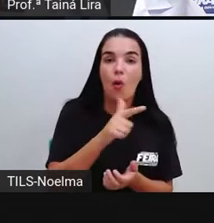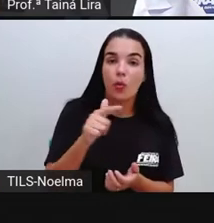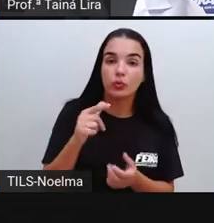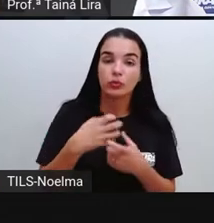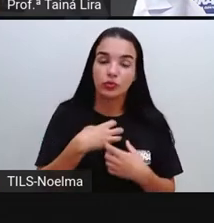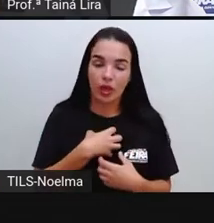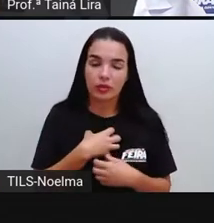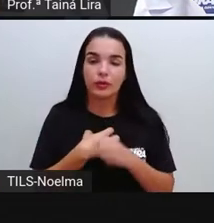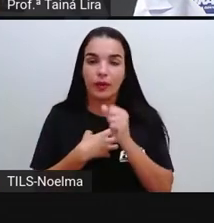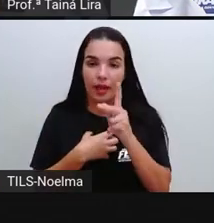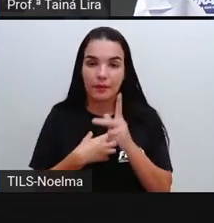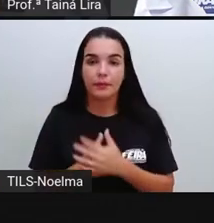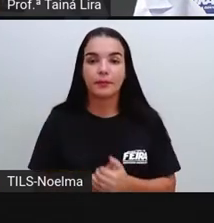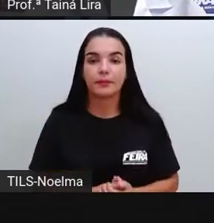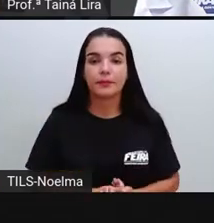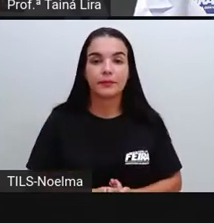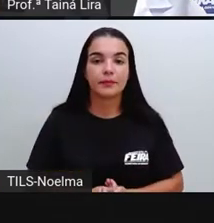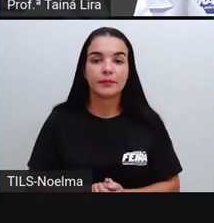reais, tá?